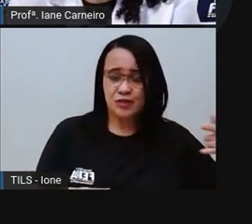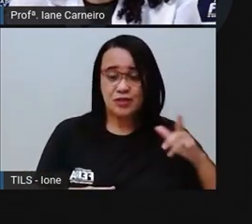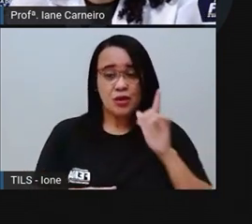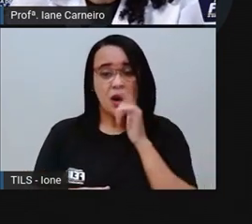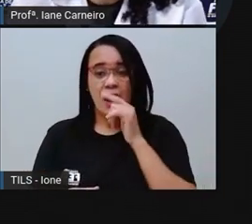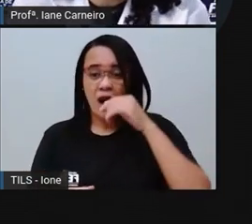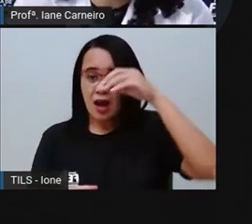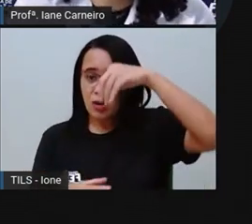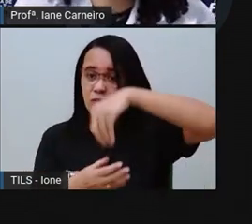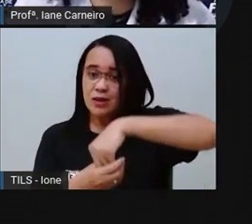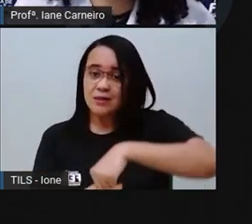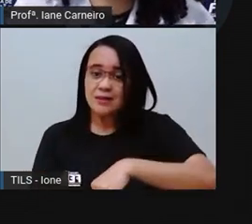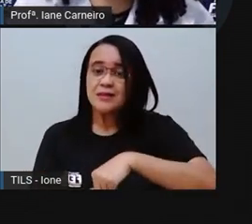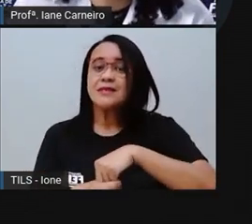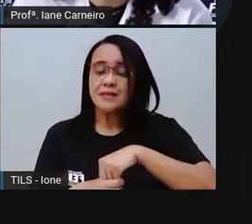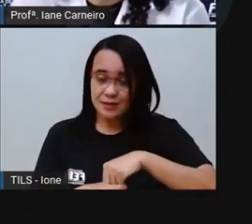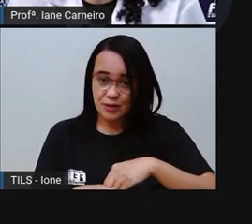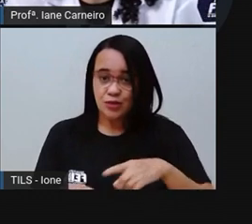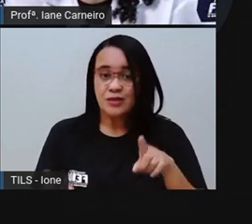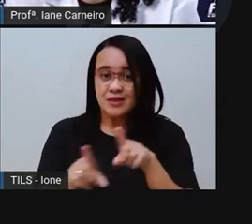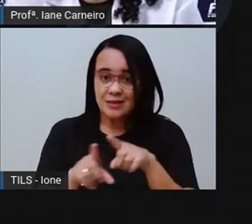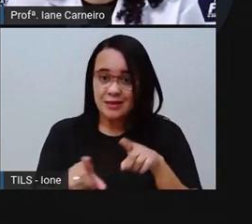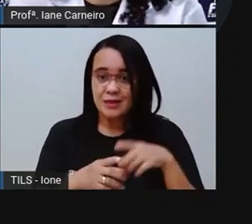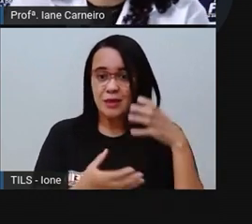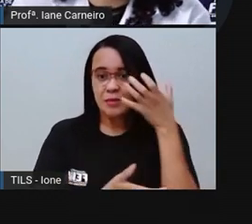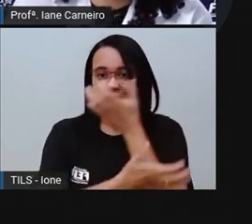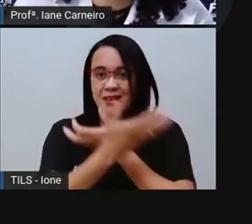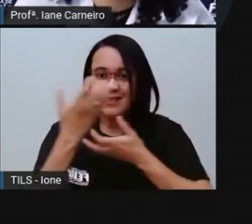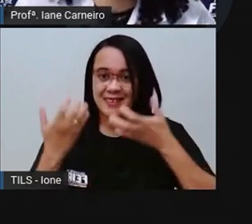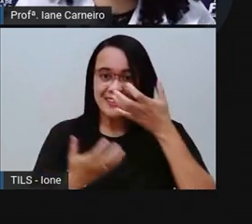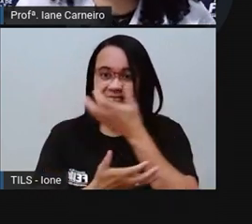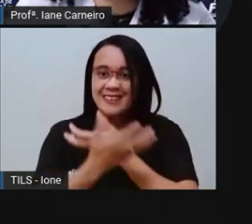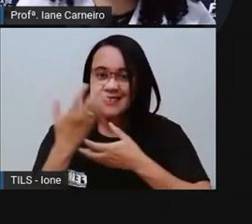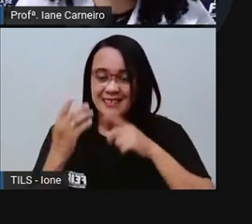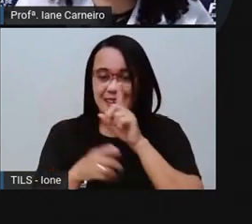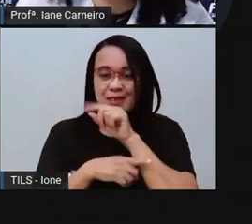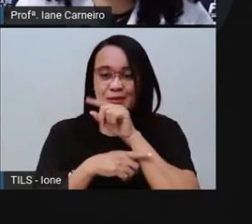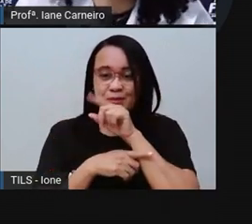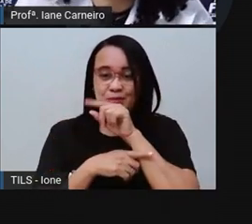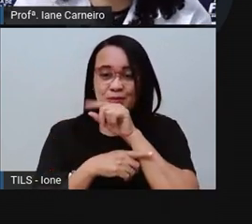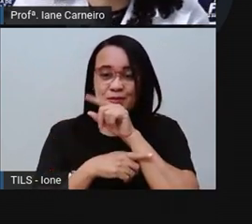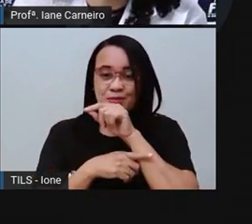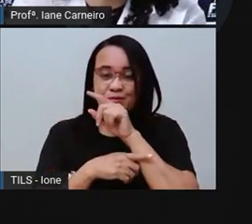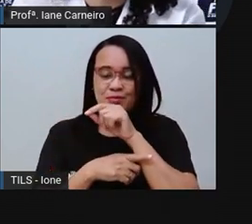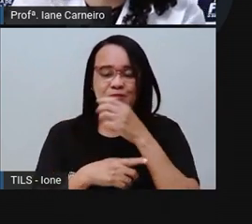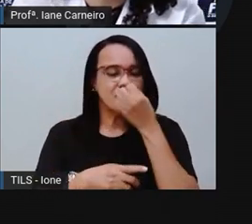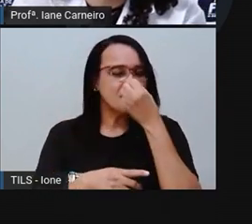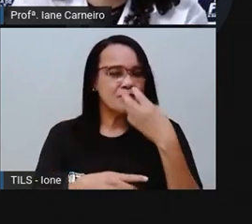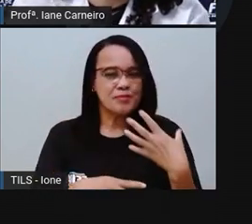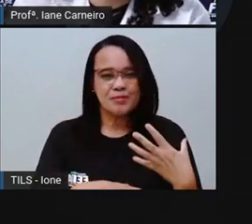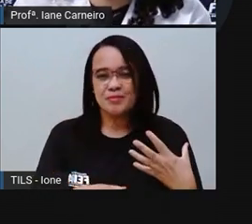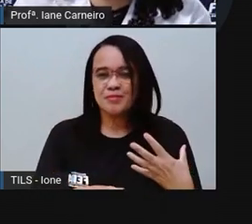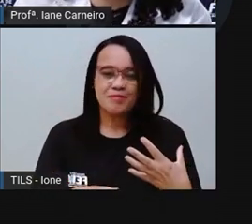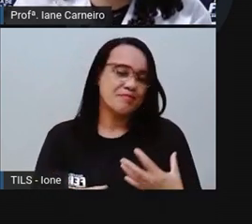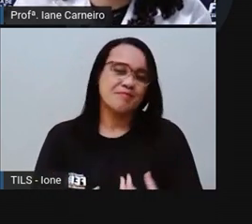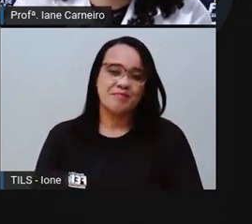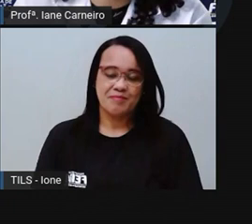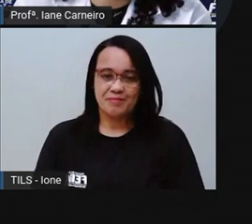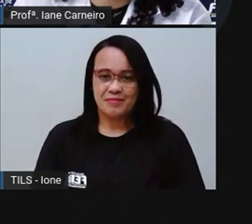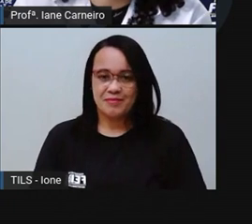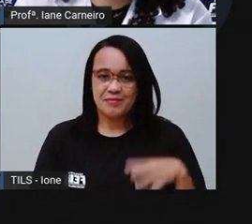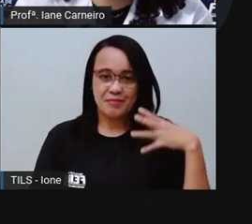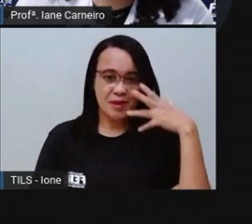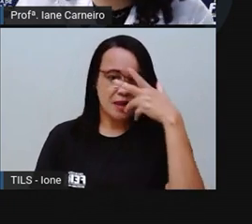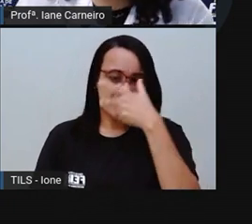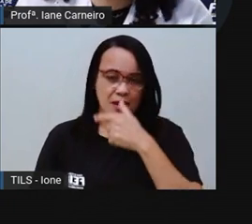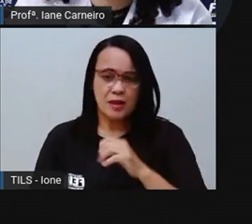da água e cantar como o curió, que dobra suas notas, que é uma beleza. É, mas